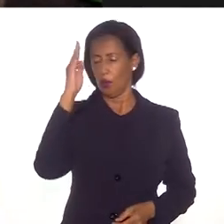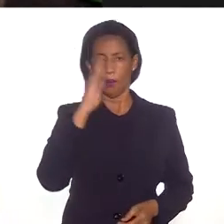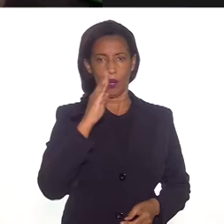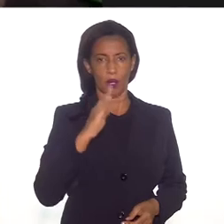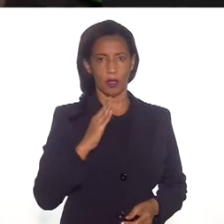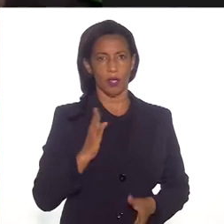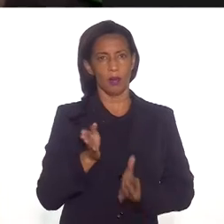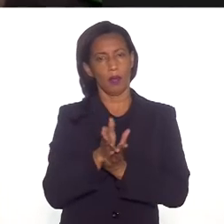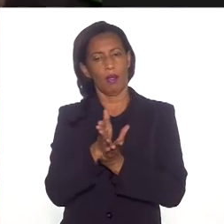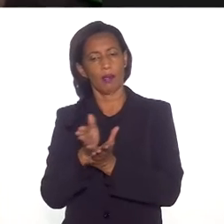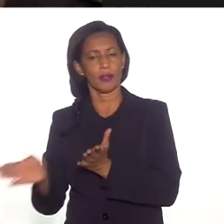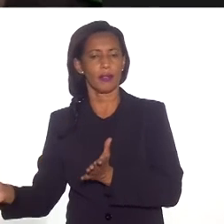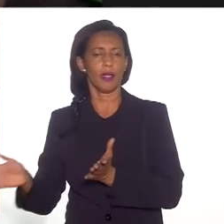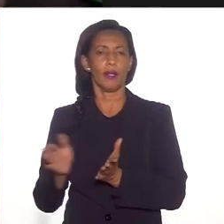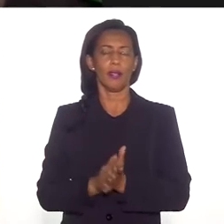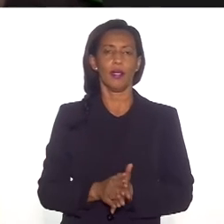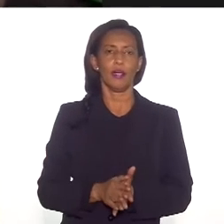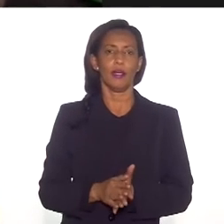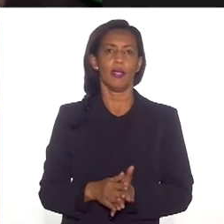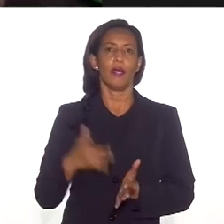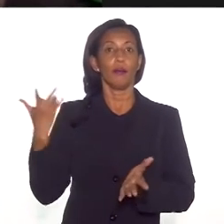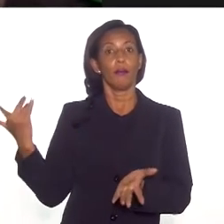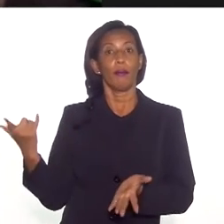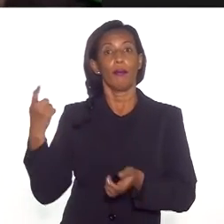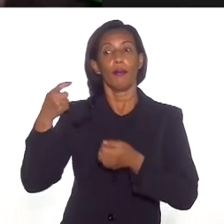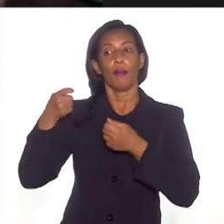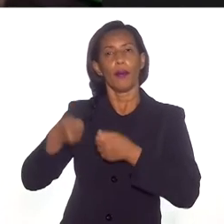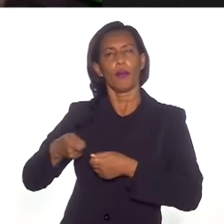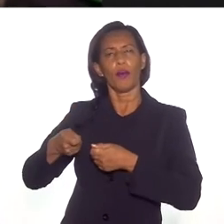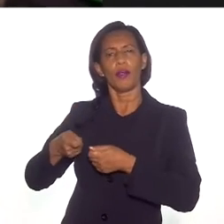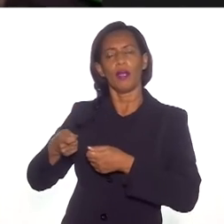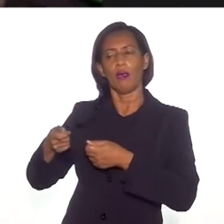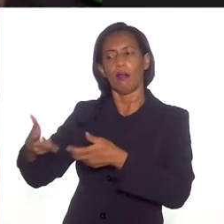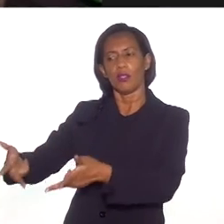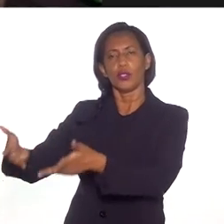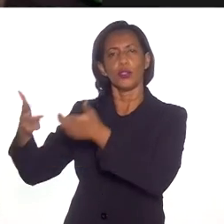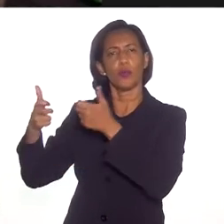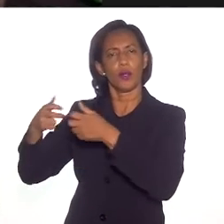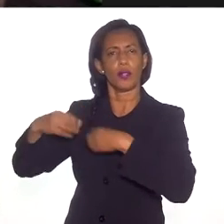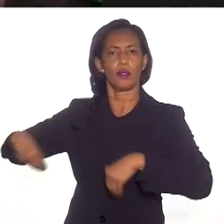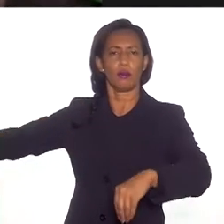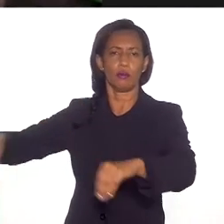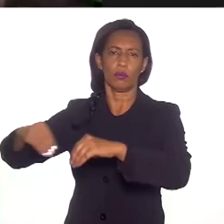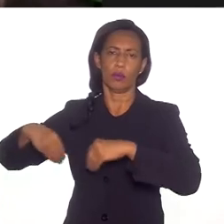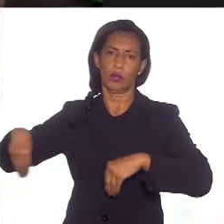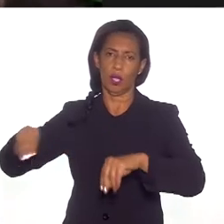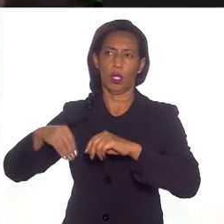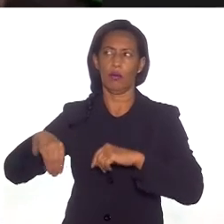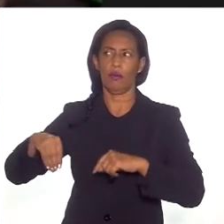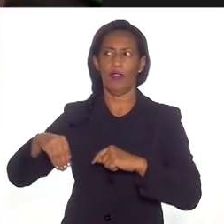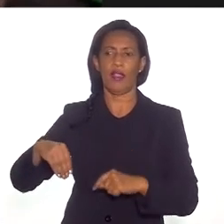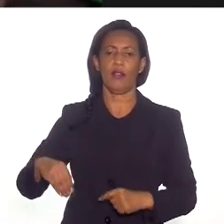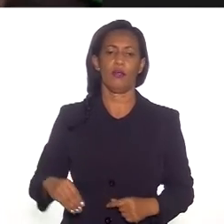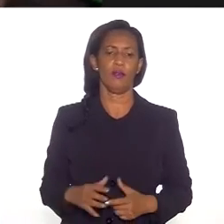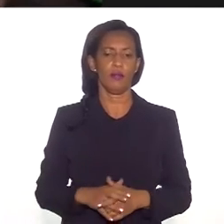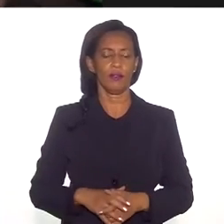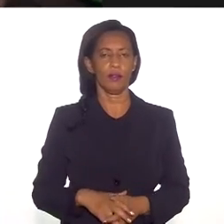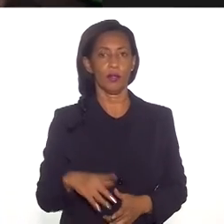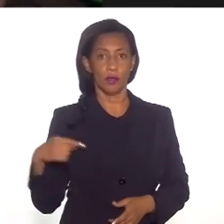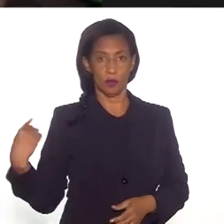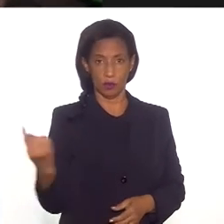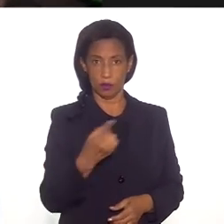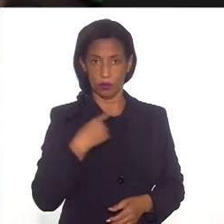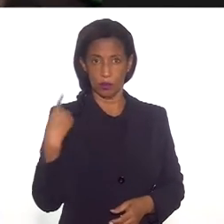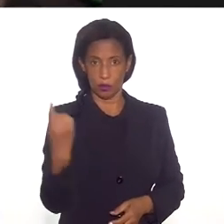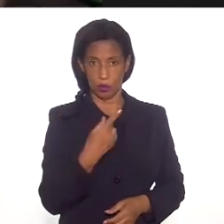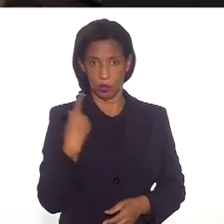da convenção justamente para poder garantir a exploração do território indígena. vejo que nós